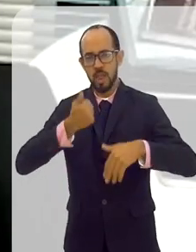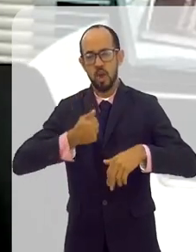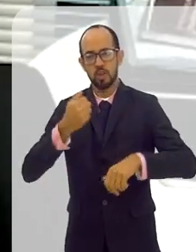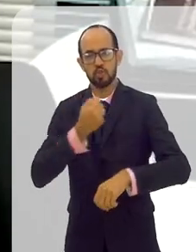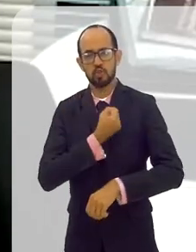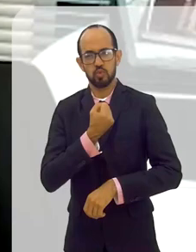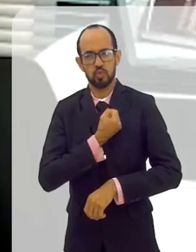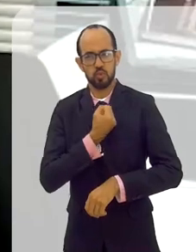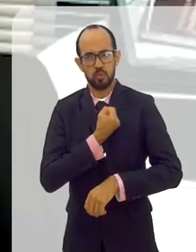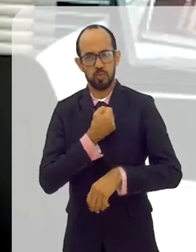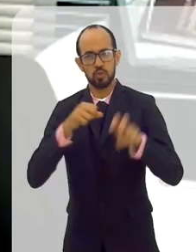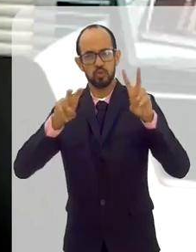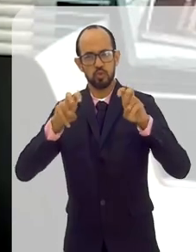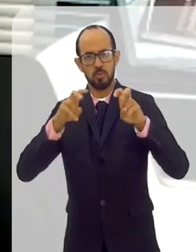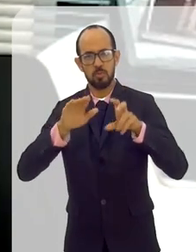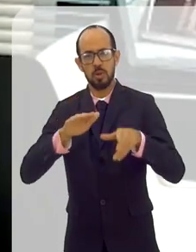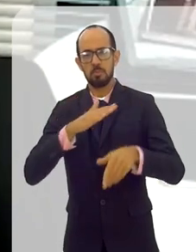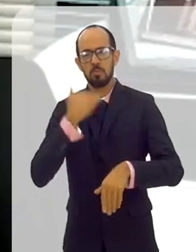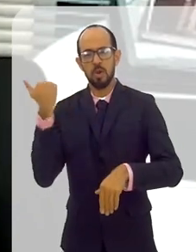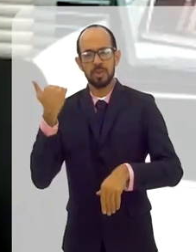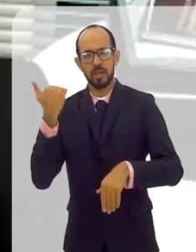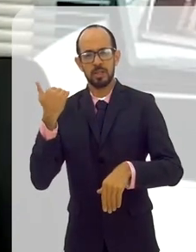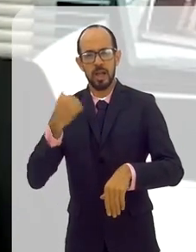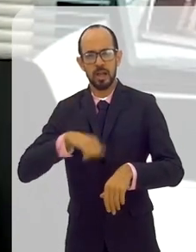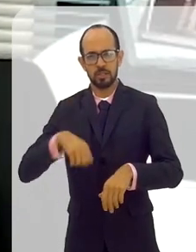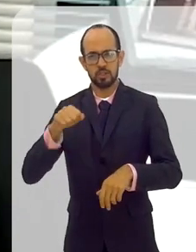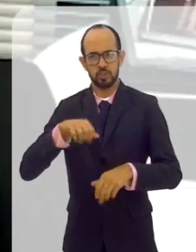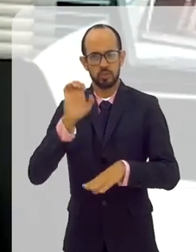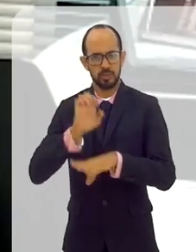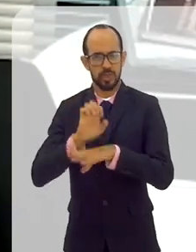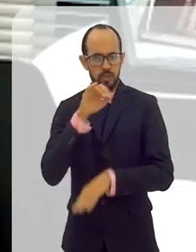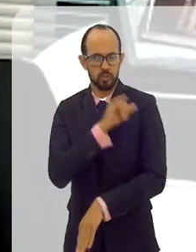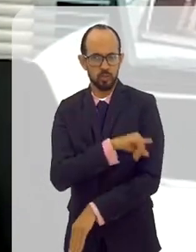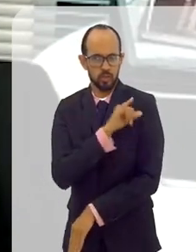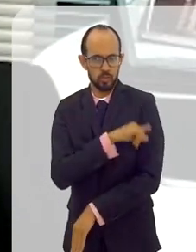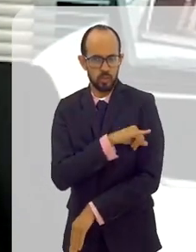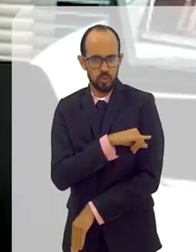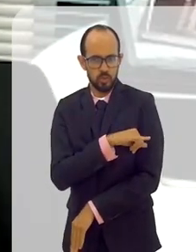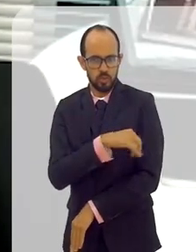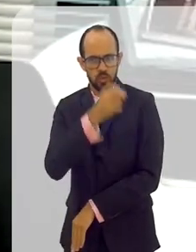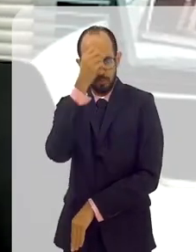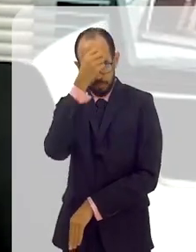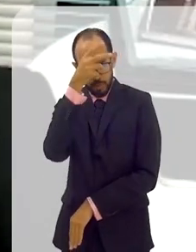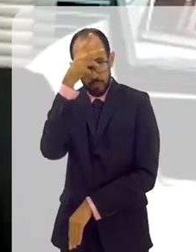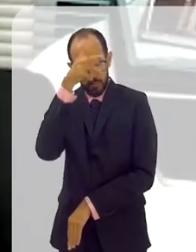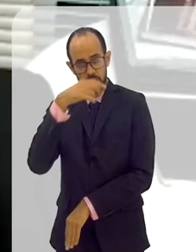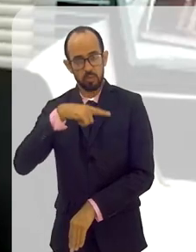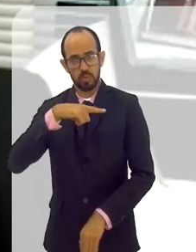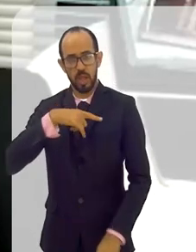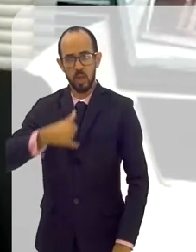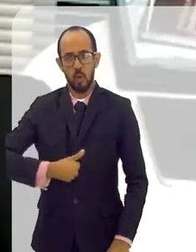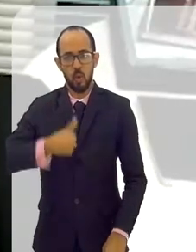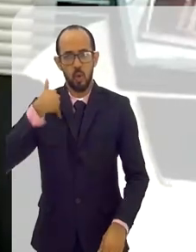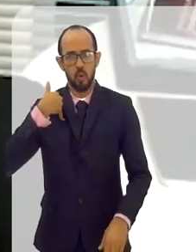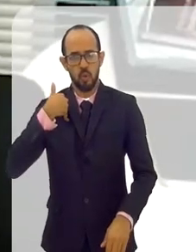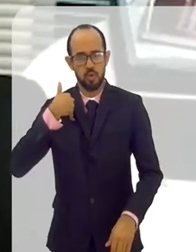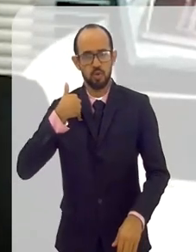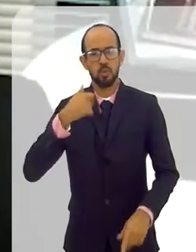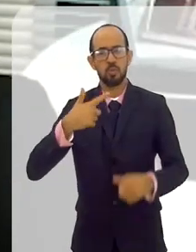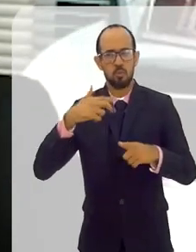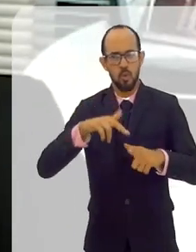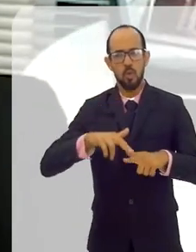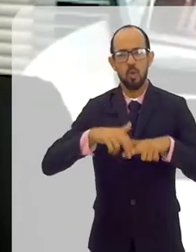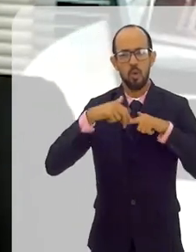números com relação à mortalidade, menor mortalidade do estado do Rio de Janeiro. E o prefeito fala com muito orgulho que isso foi